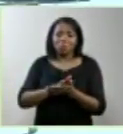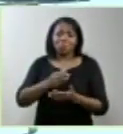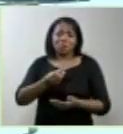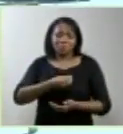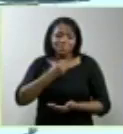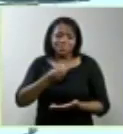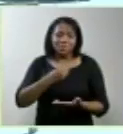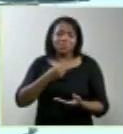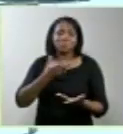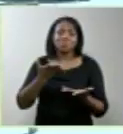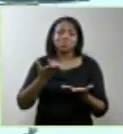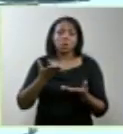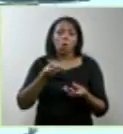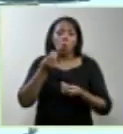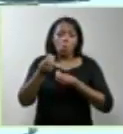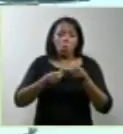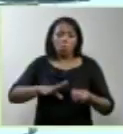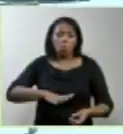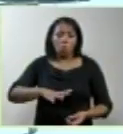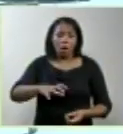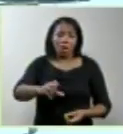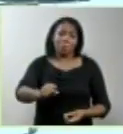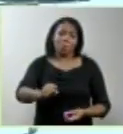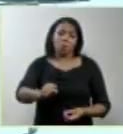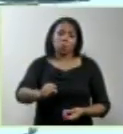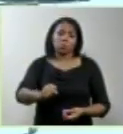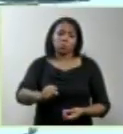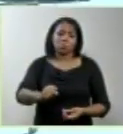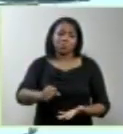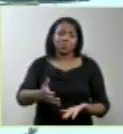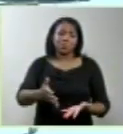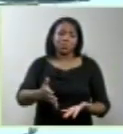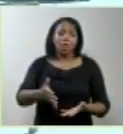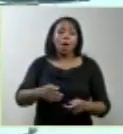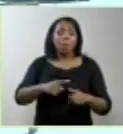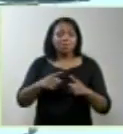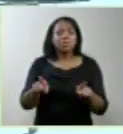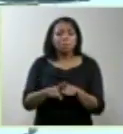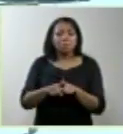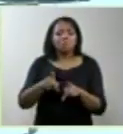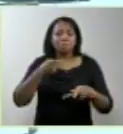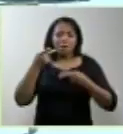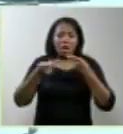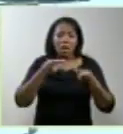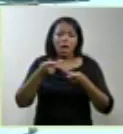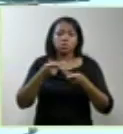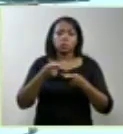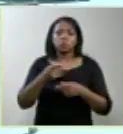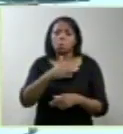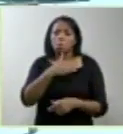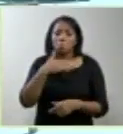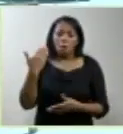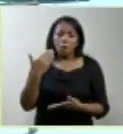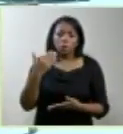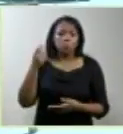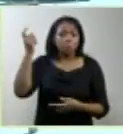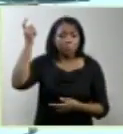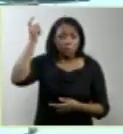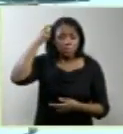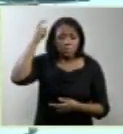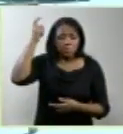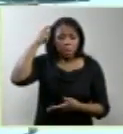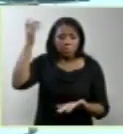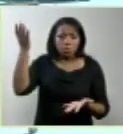caracteriza-se, sim, como um aborto eugênico. É falado em morte cerebral, mas também é falado em pouca sobrevida, é